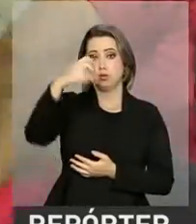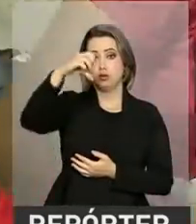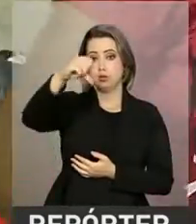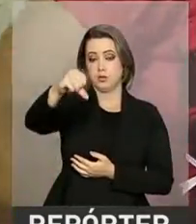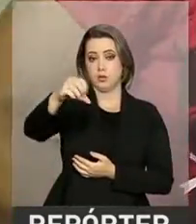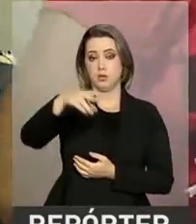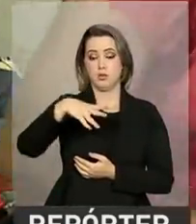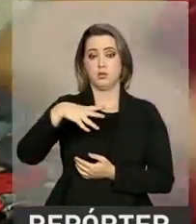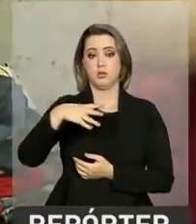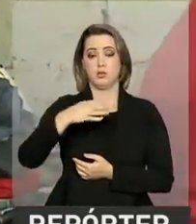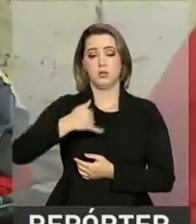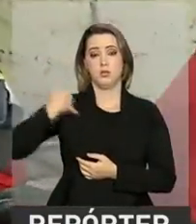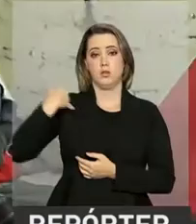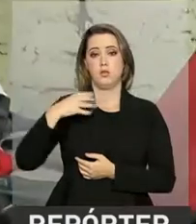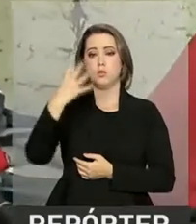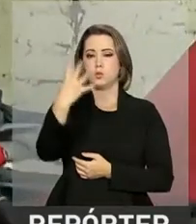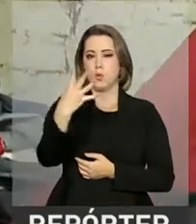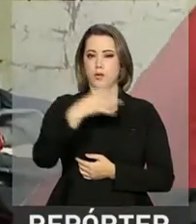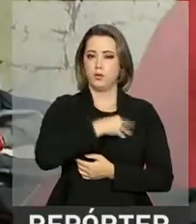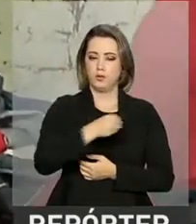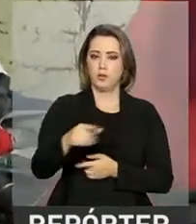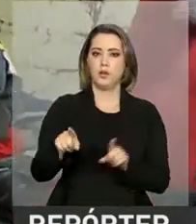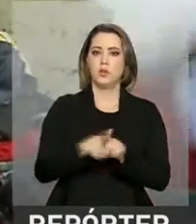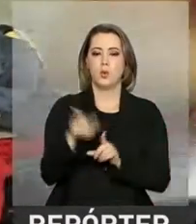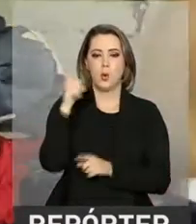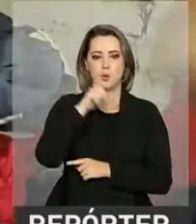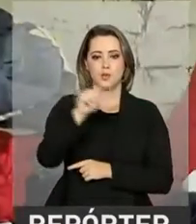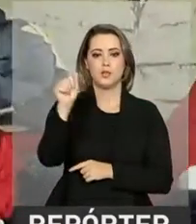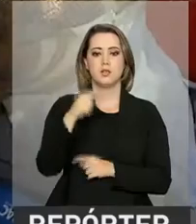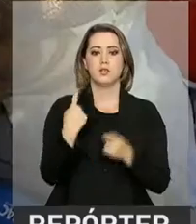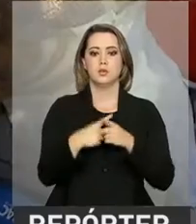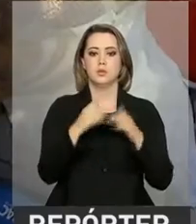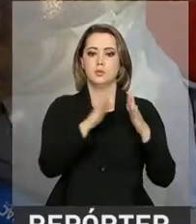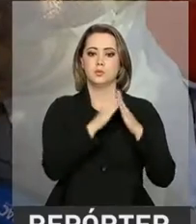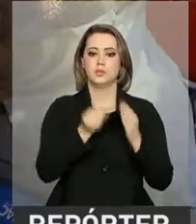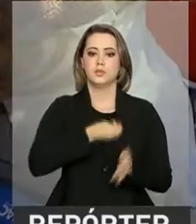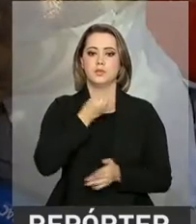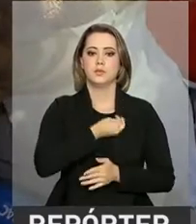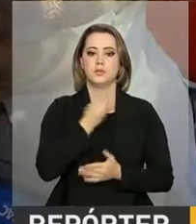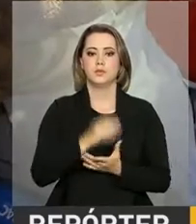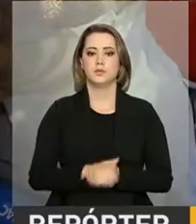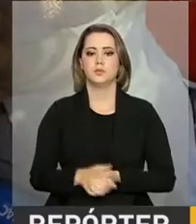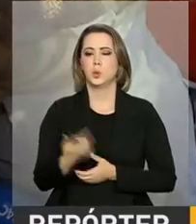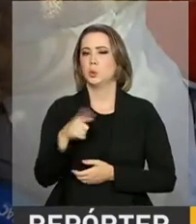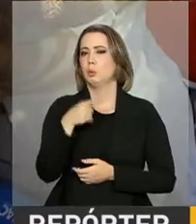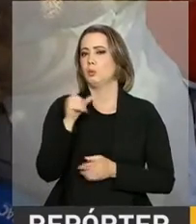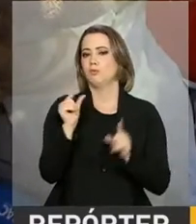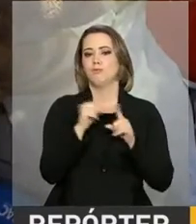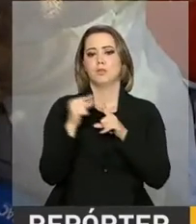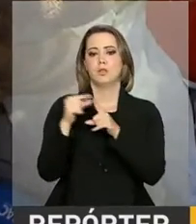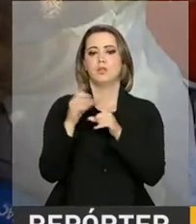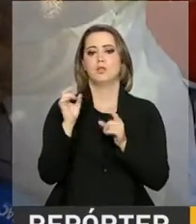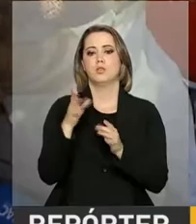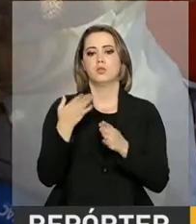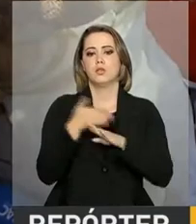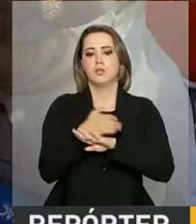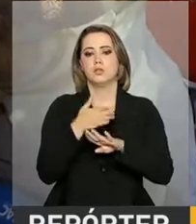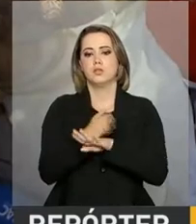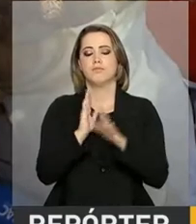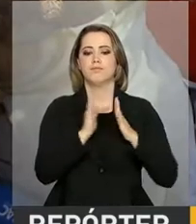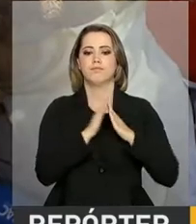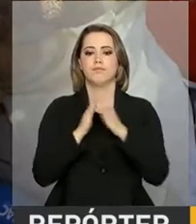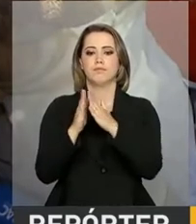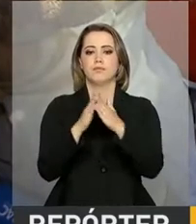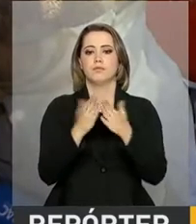com 4 filhos, ela conseguiu, graças ao programa Minha Casa Minha Vida. Nossa, não tem nem palavras. Eu só quero entrar nessa casa